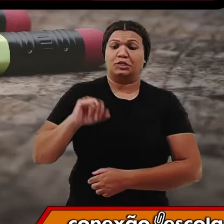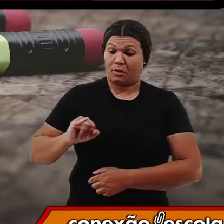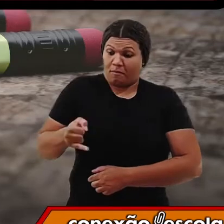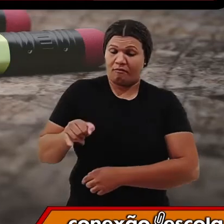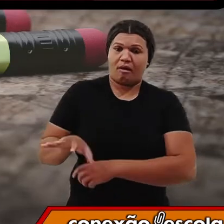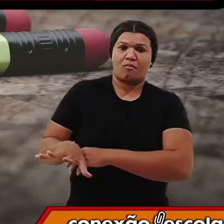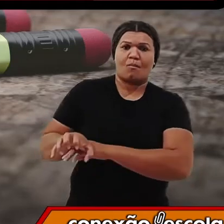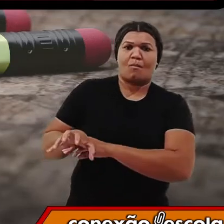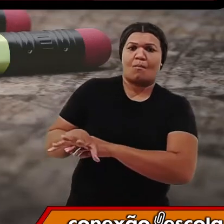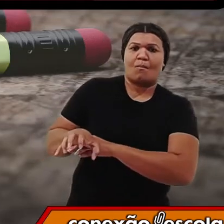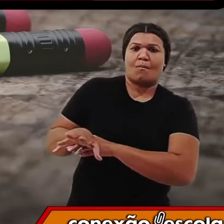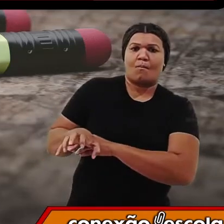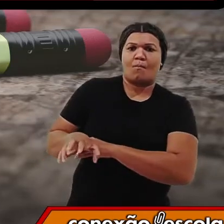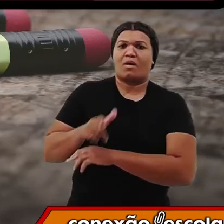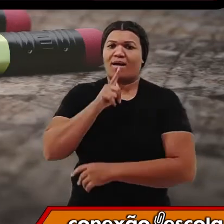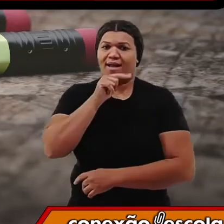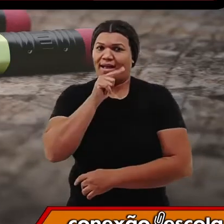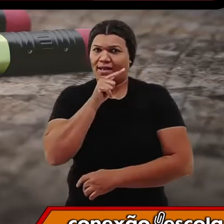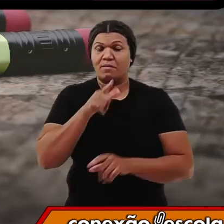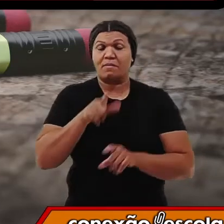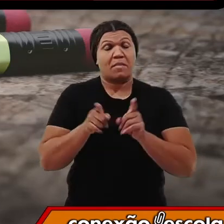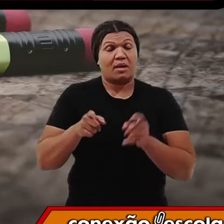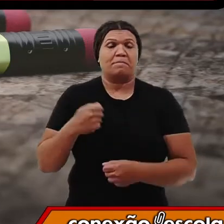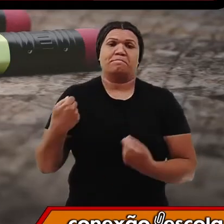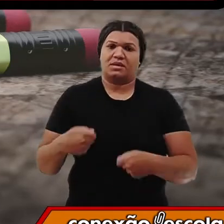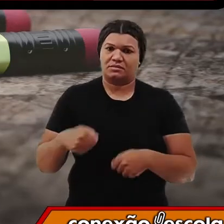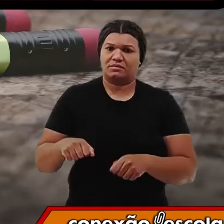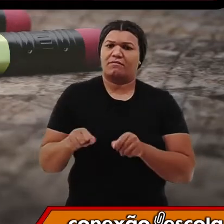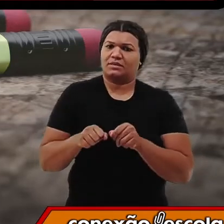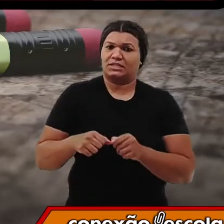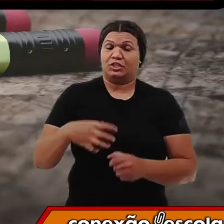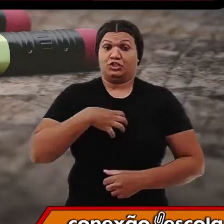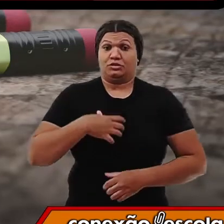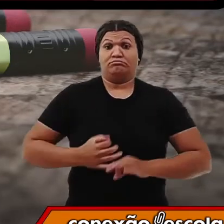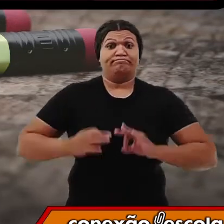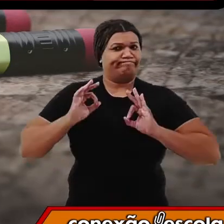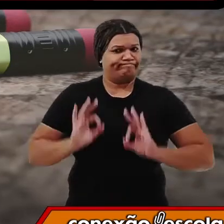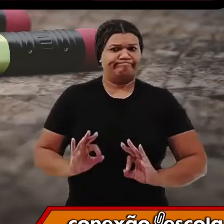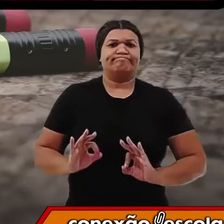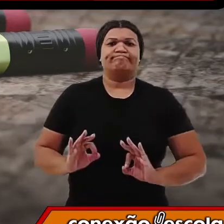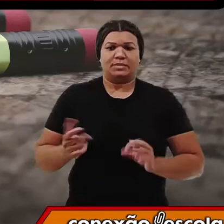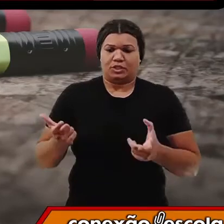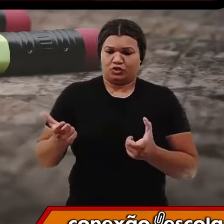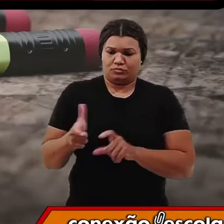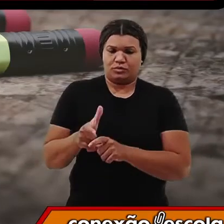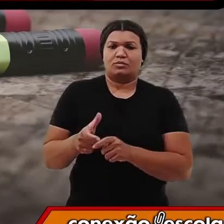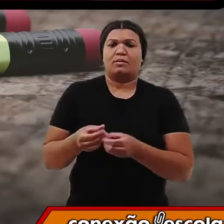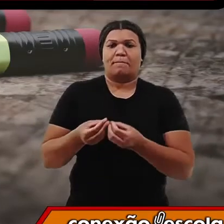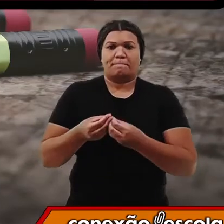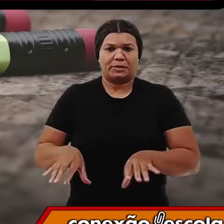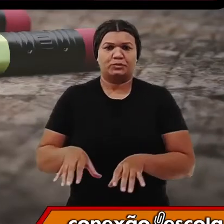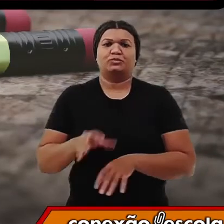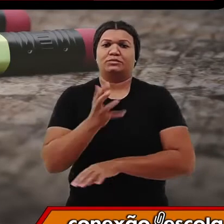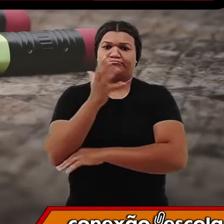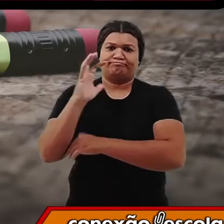aplicar a técnica de irrigação correta para minimizar os impactos ambientais.